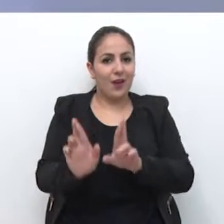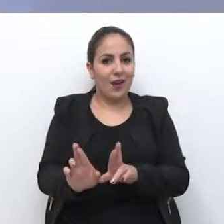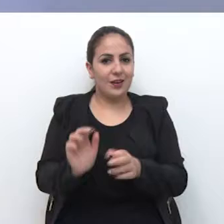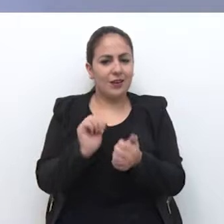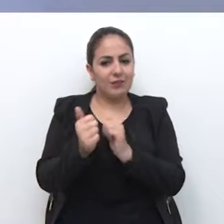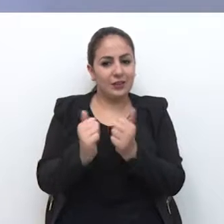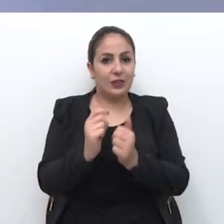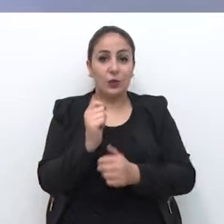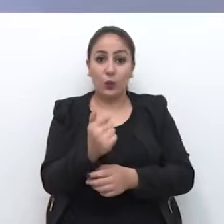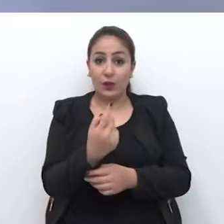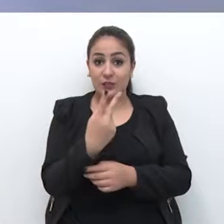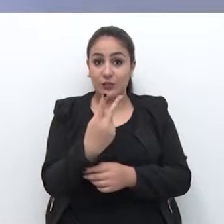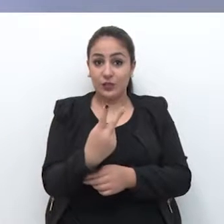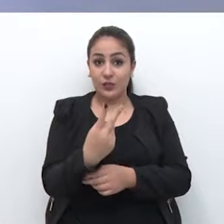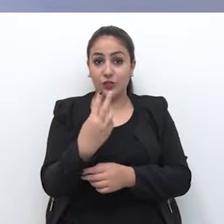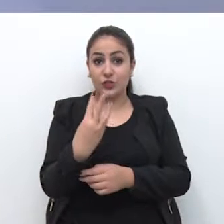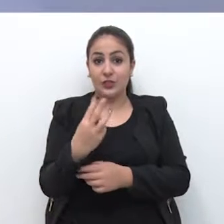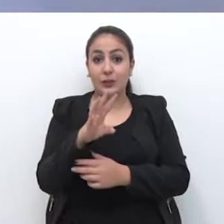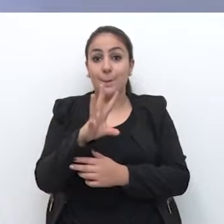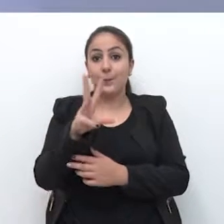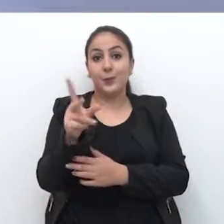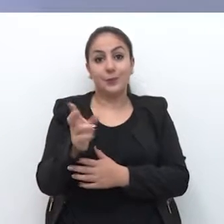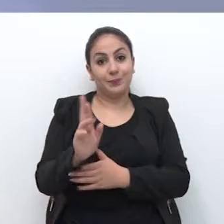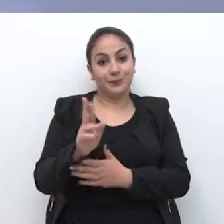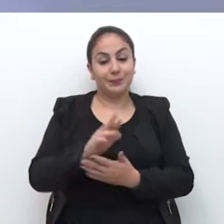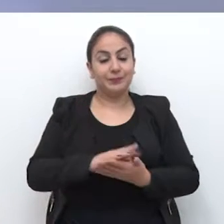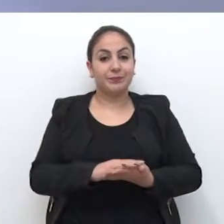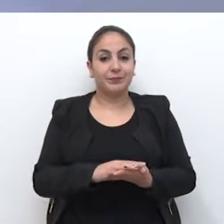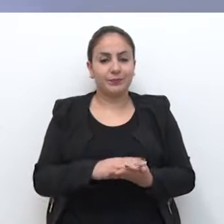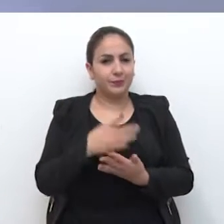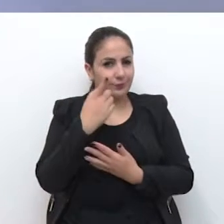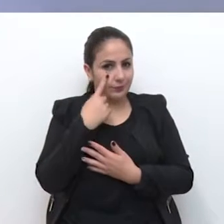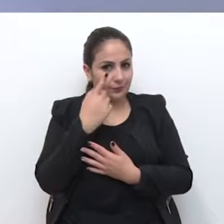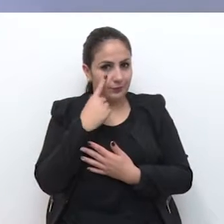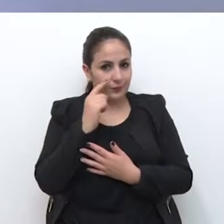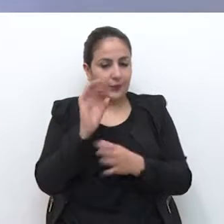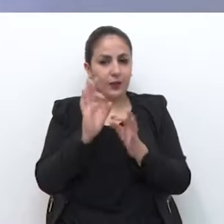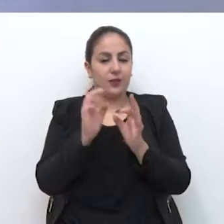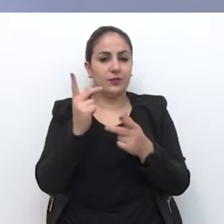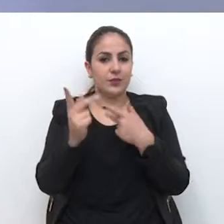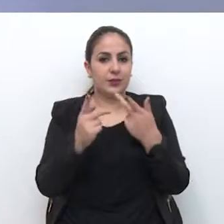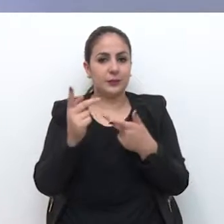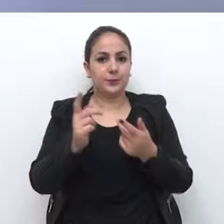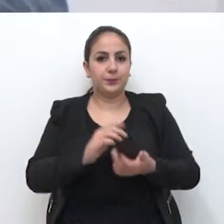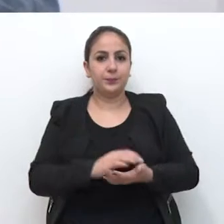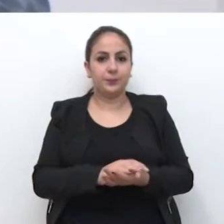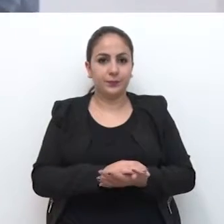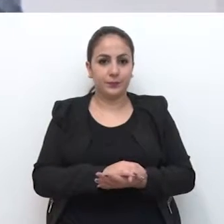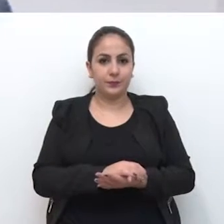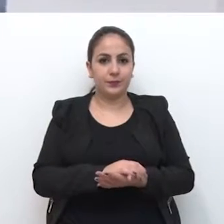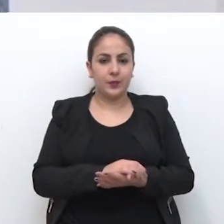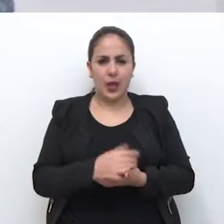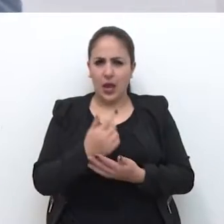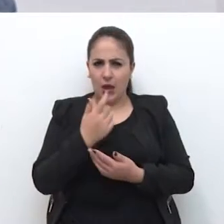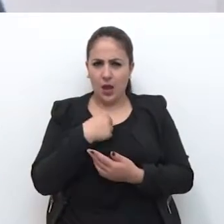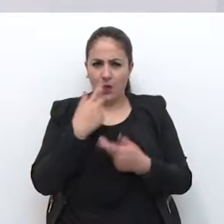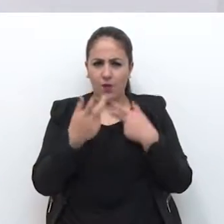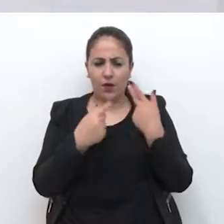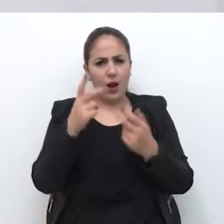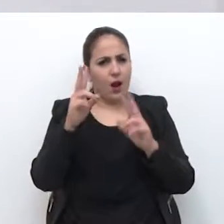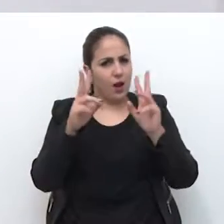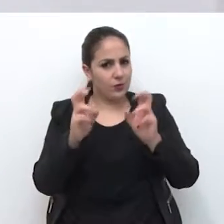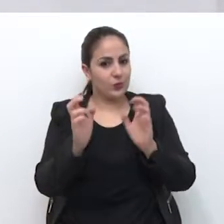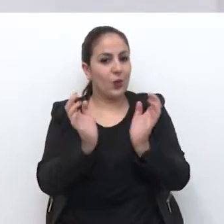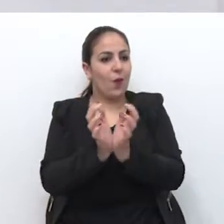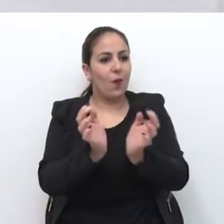avaliada em quase 23 milhões de reais. Confira a parte do pronunciamento. Eu vou falar nesse